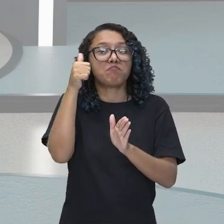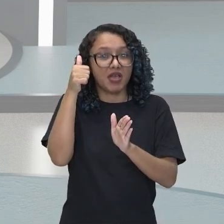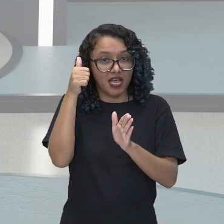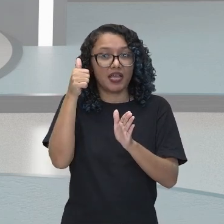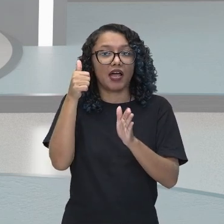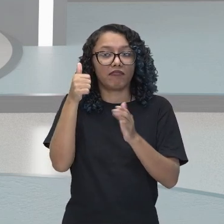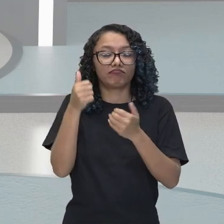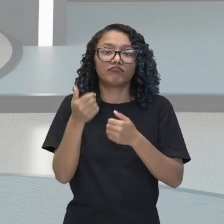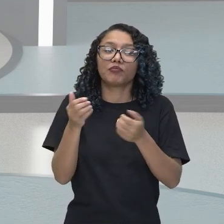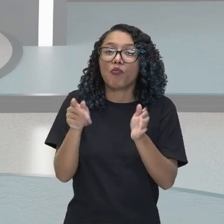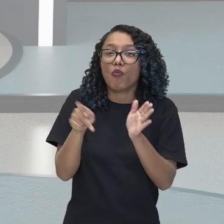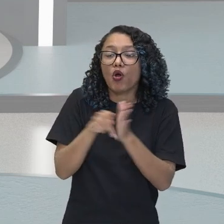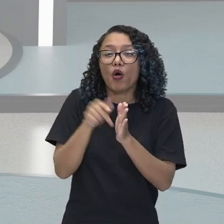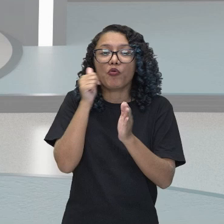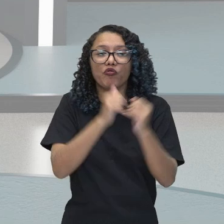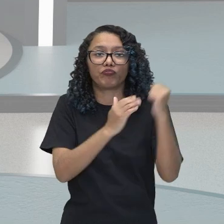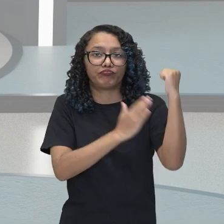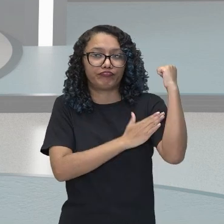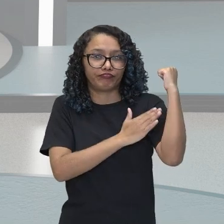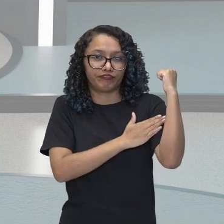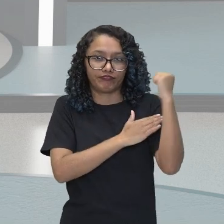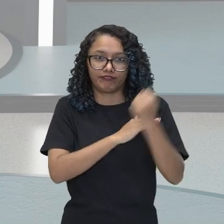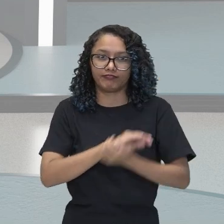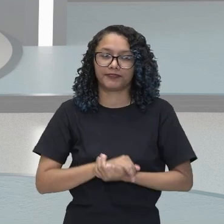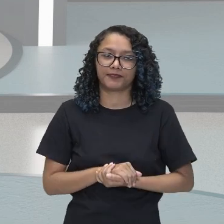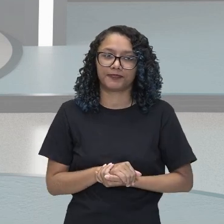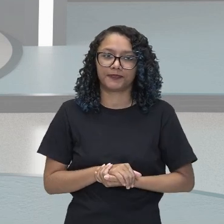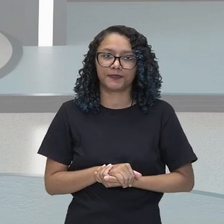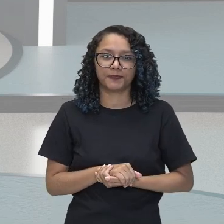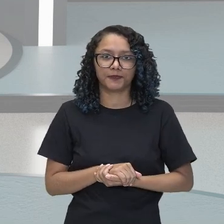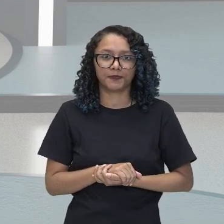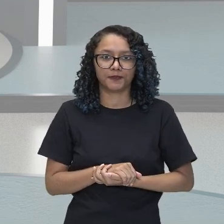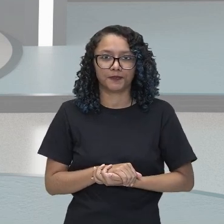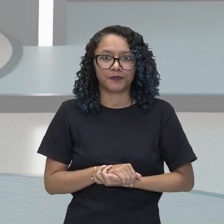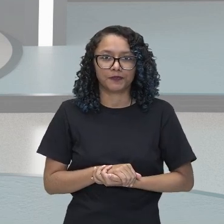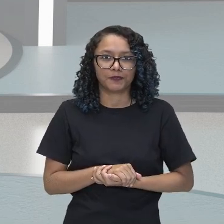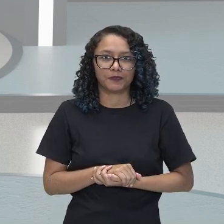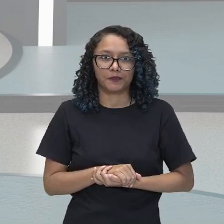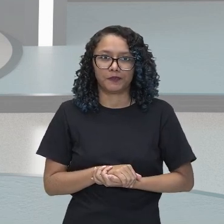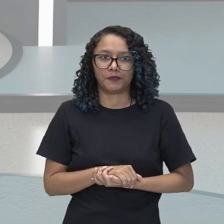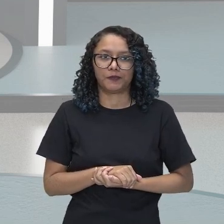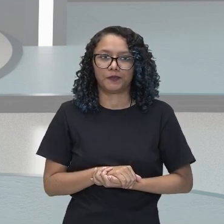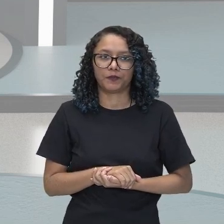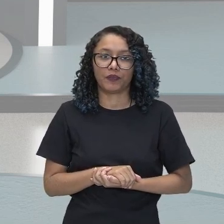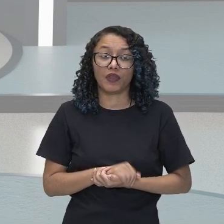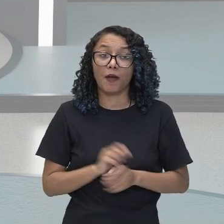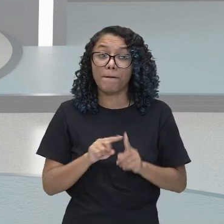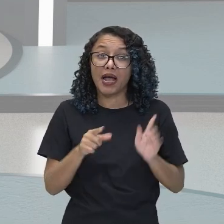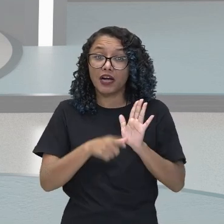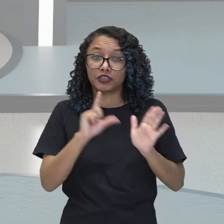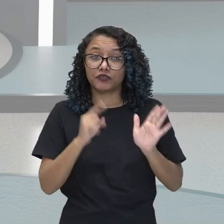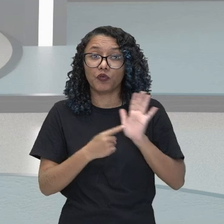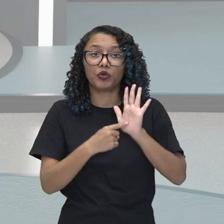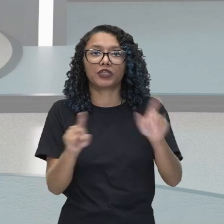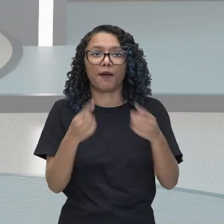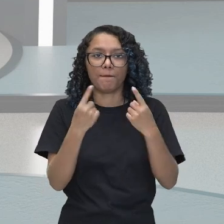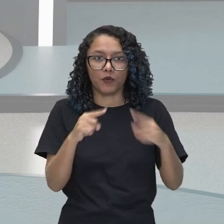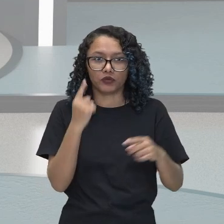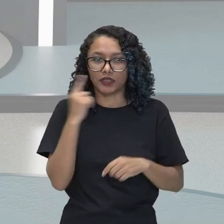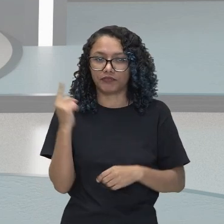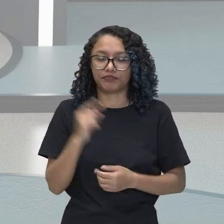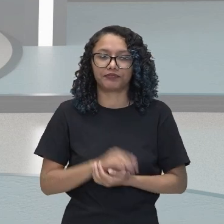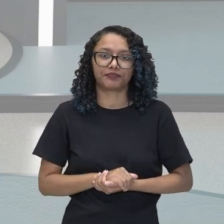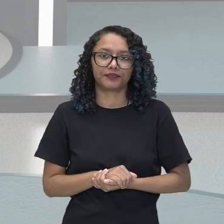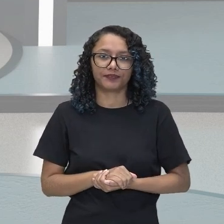Então, a ópera... Ah, vamos antes ouvir um pouquinho da música da Carmen.